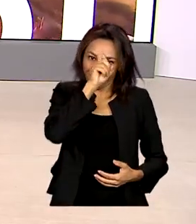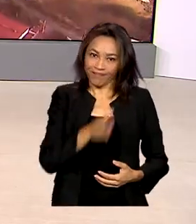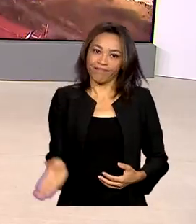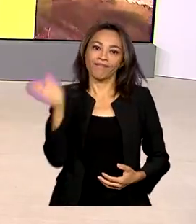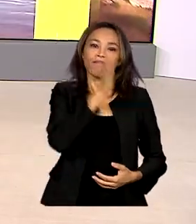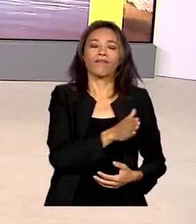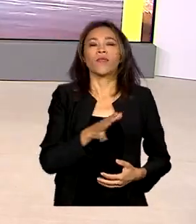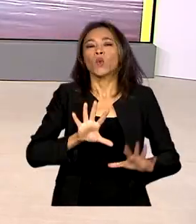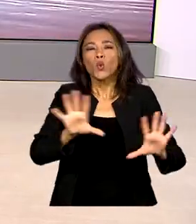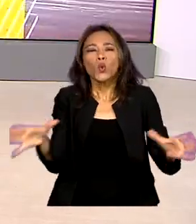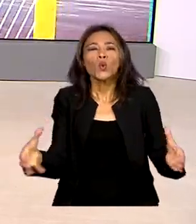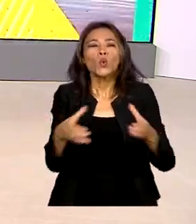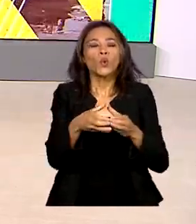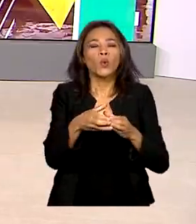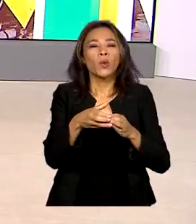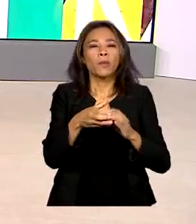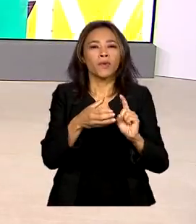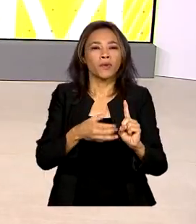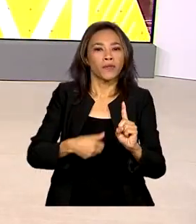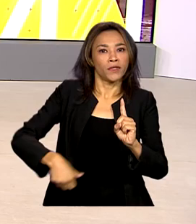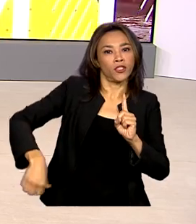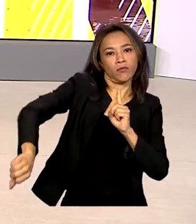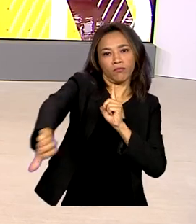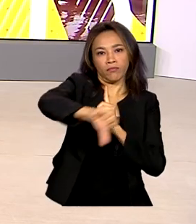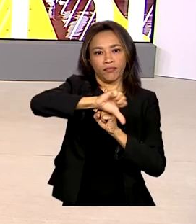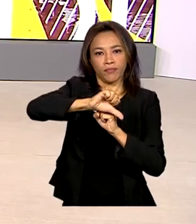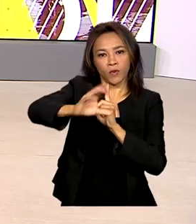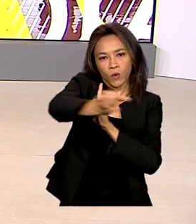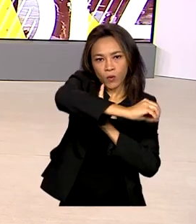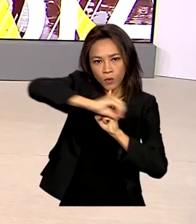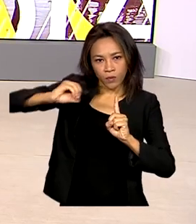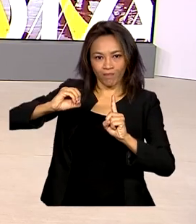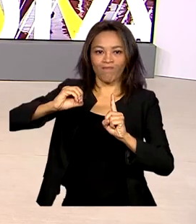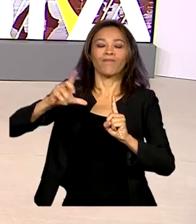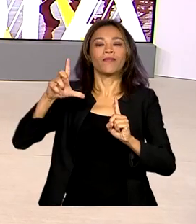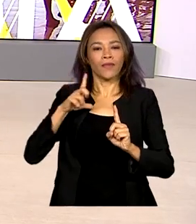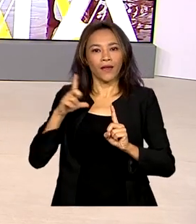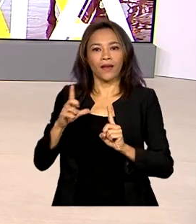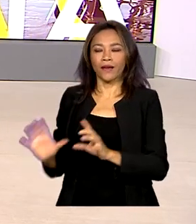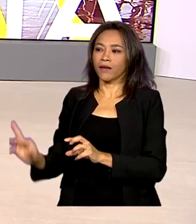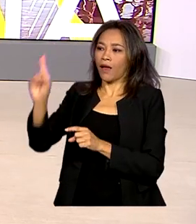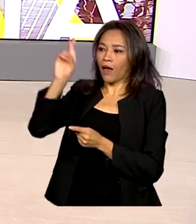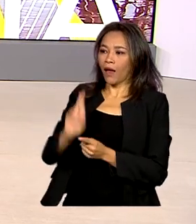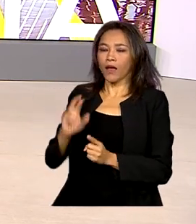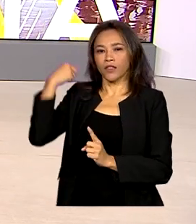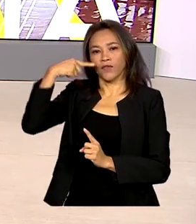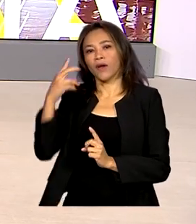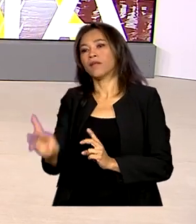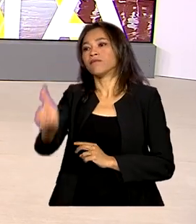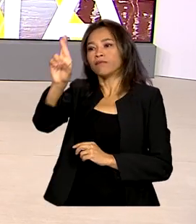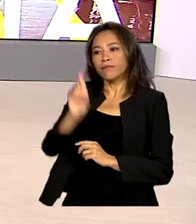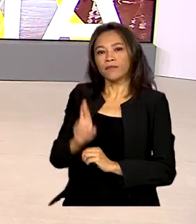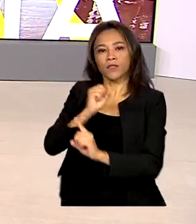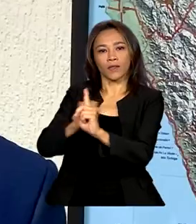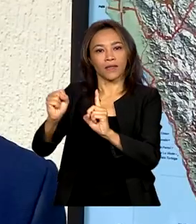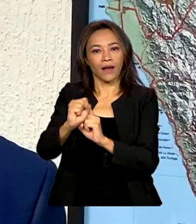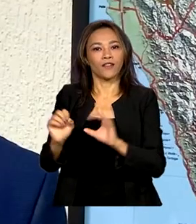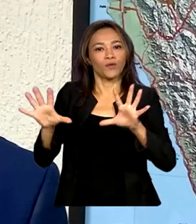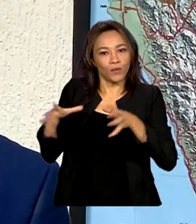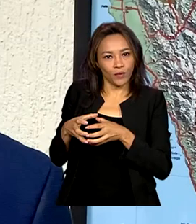de Anistia está sendo revitalizada. Agora fazem parte juristas e representantes da sociedade civil.